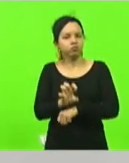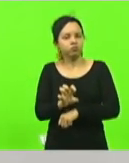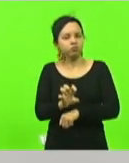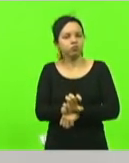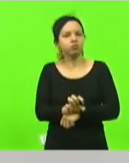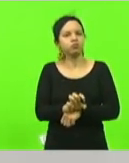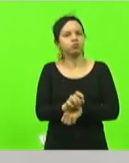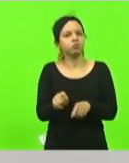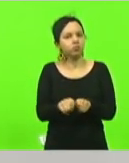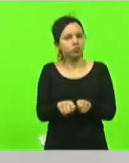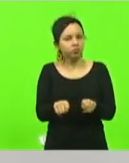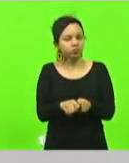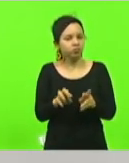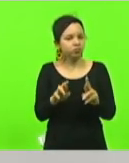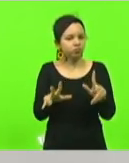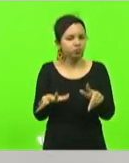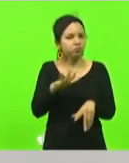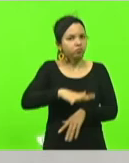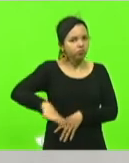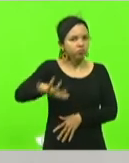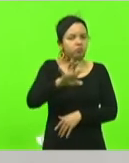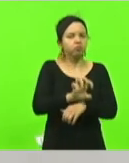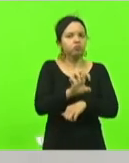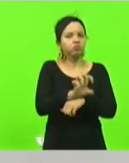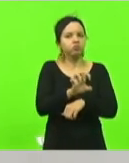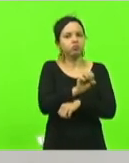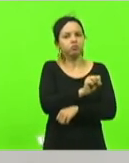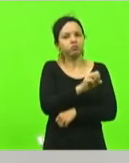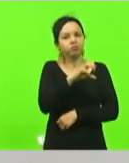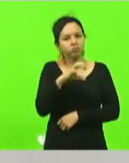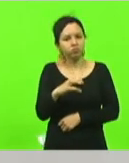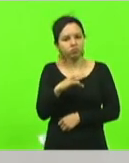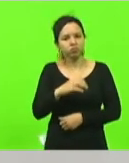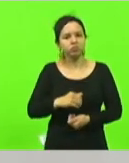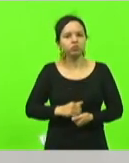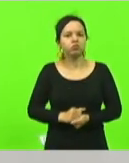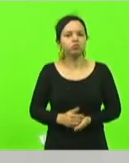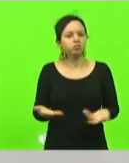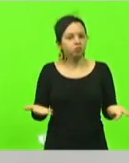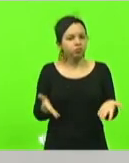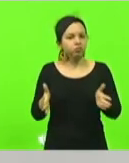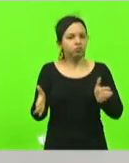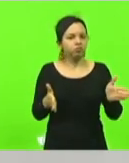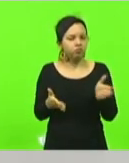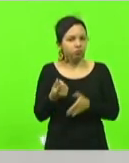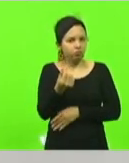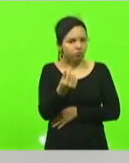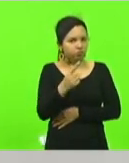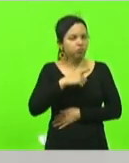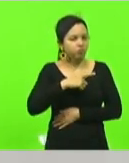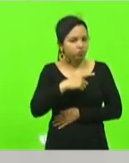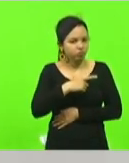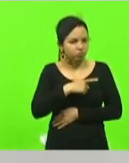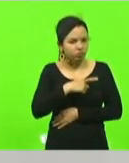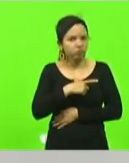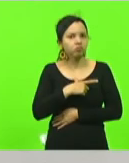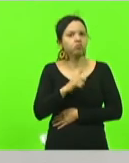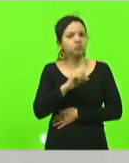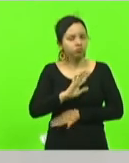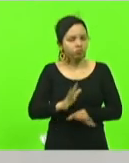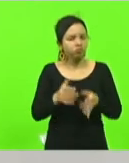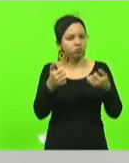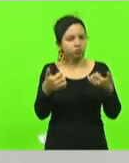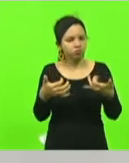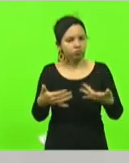diferente por todo o estado de Santa Catarina e nesse momento com o recurso se encaixa inclusive tudo isso que aqui mencionei com